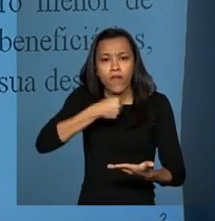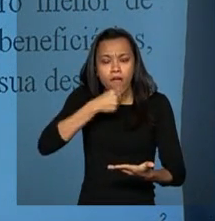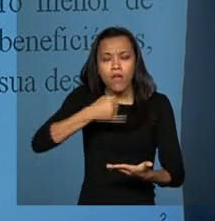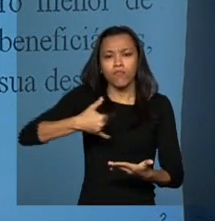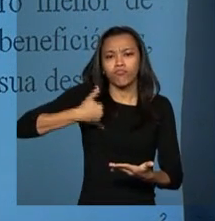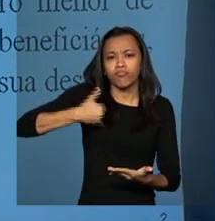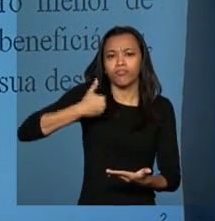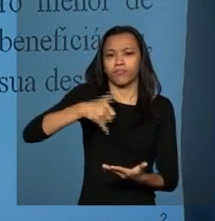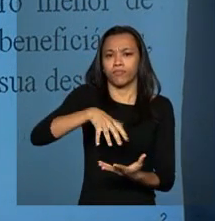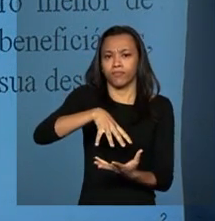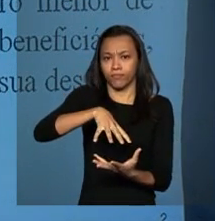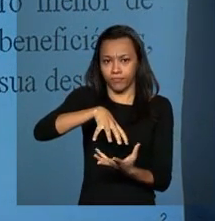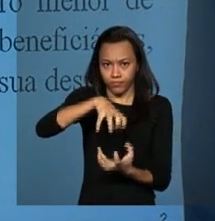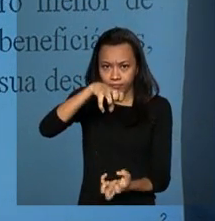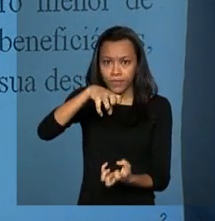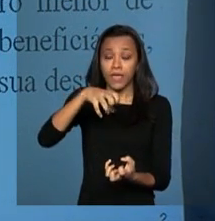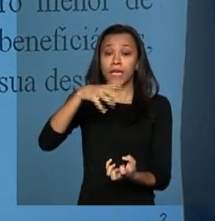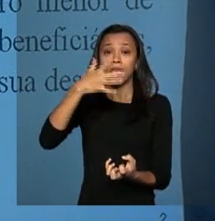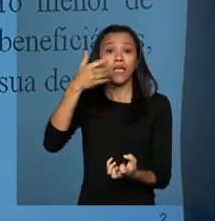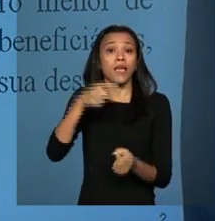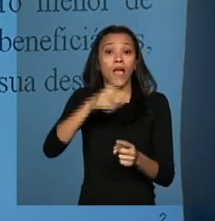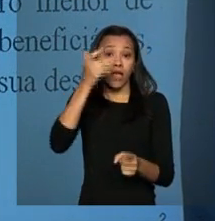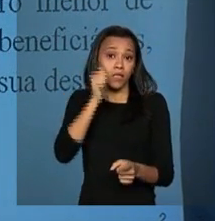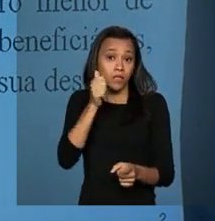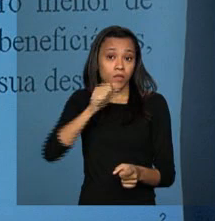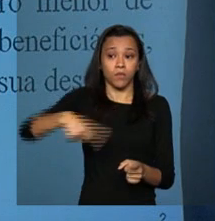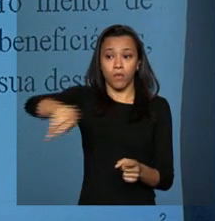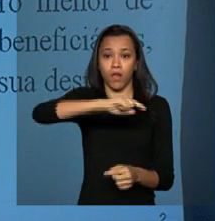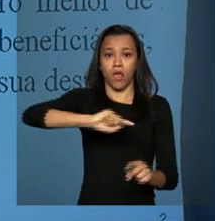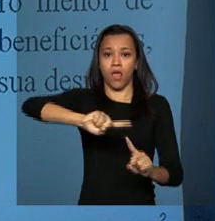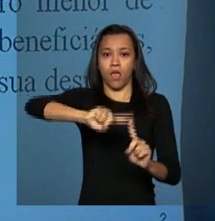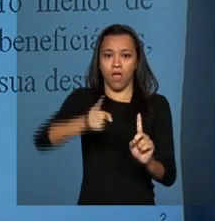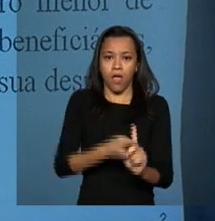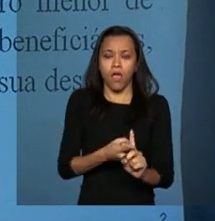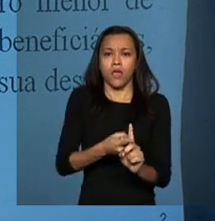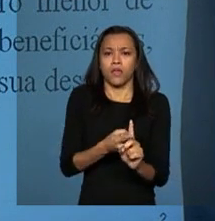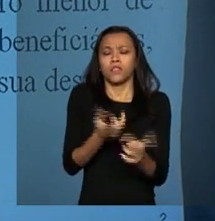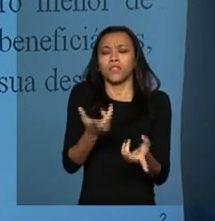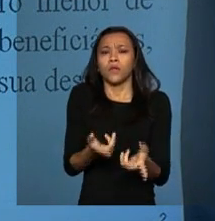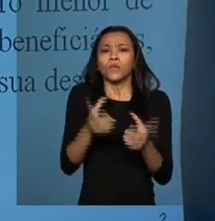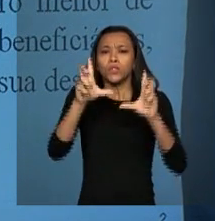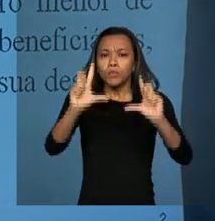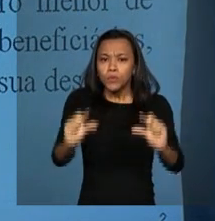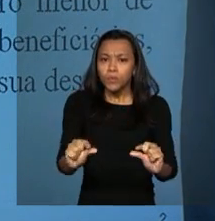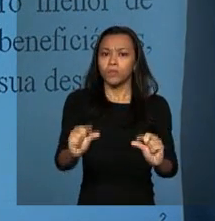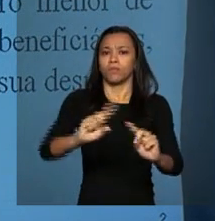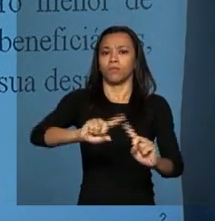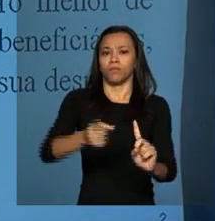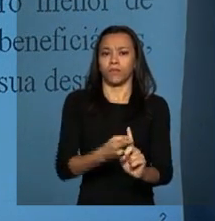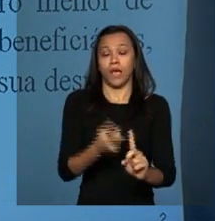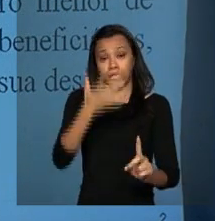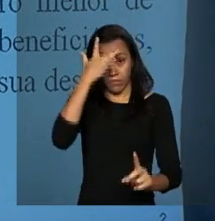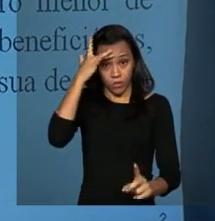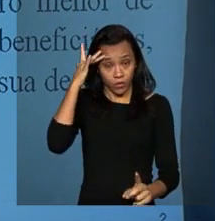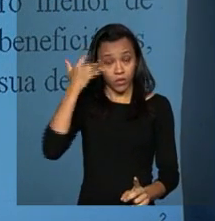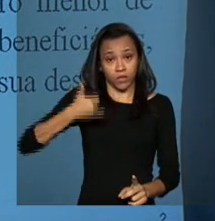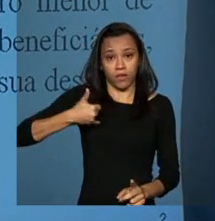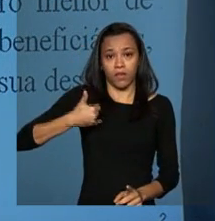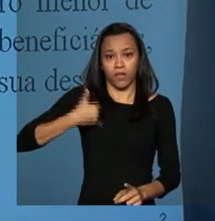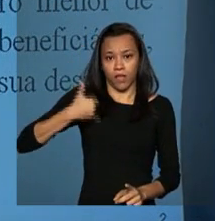fecundidade e um aumento na expectativa de sobrevida. Então, as pessoas passam a viver mais